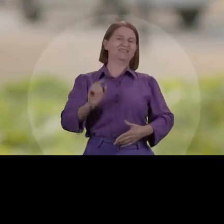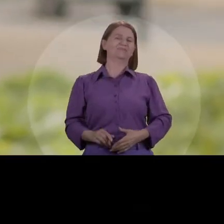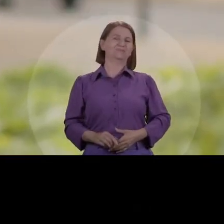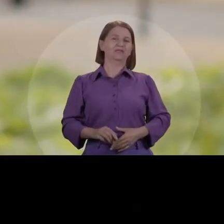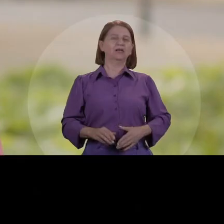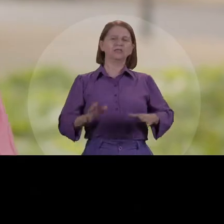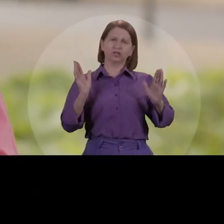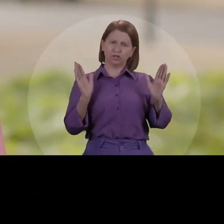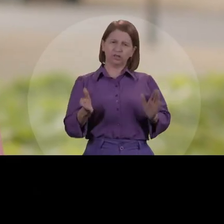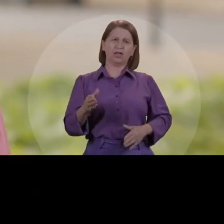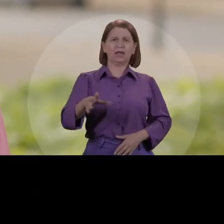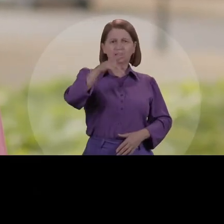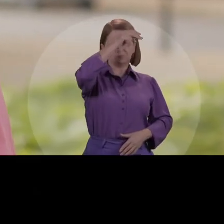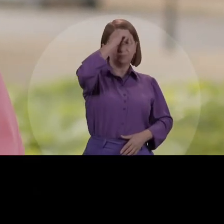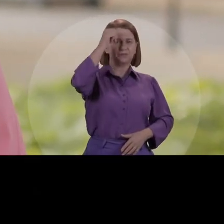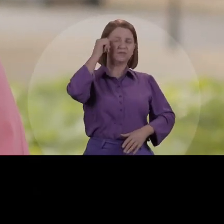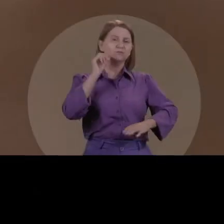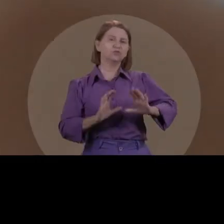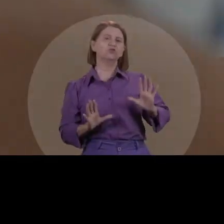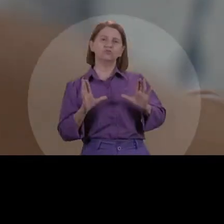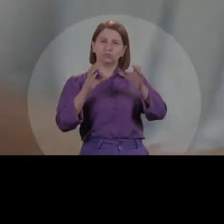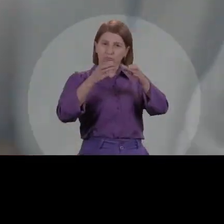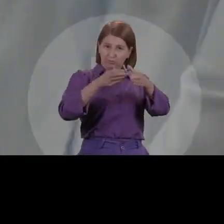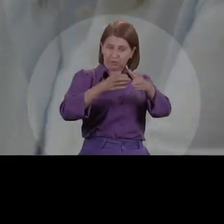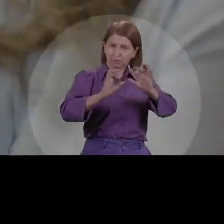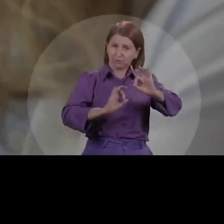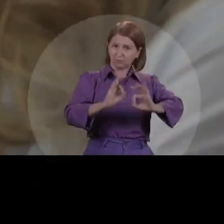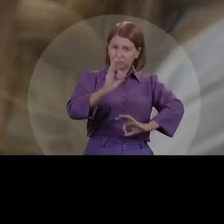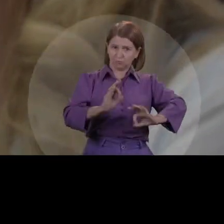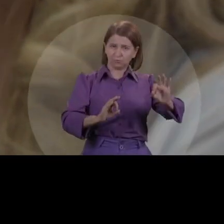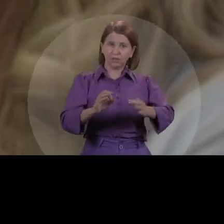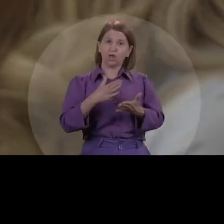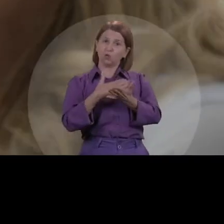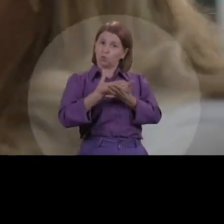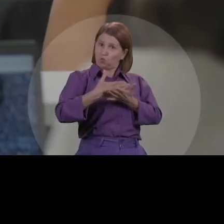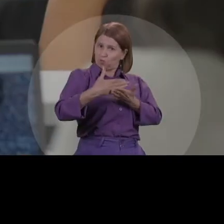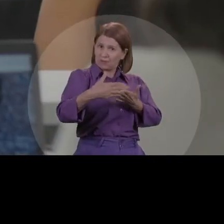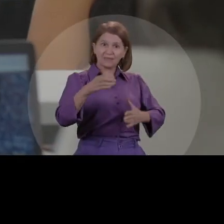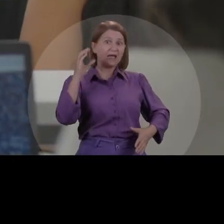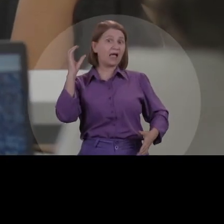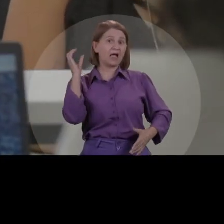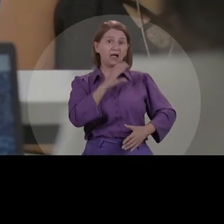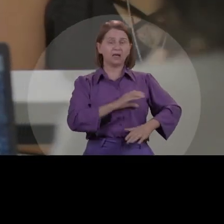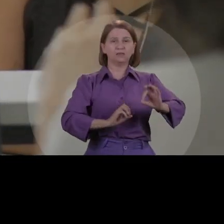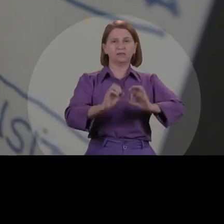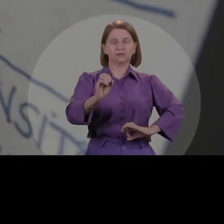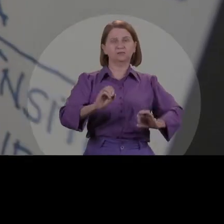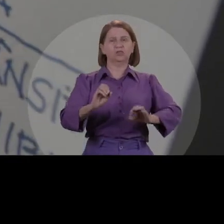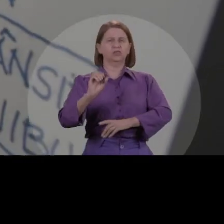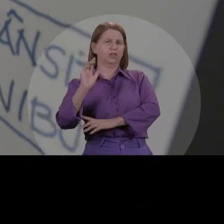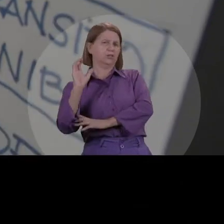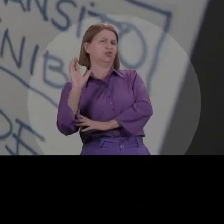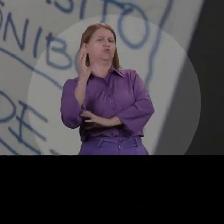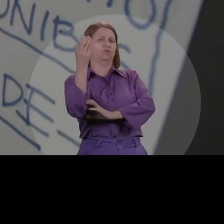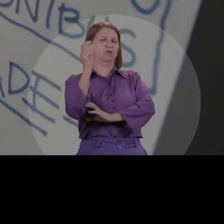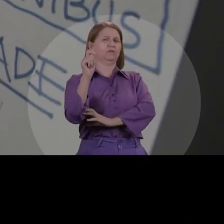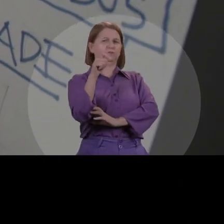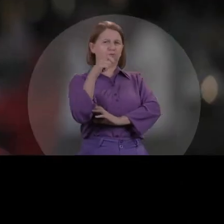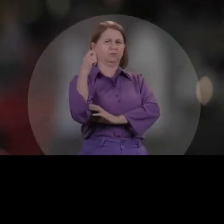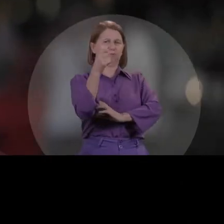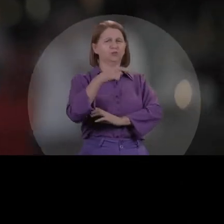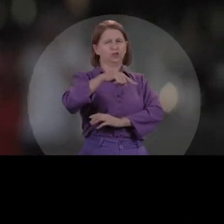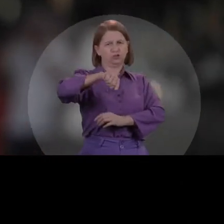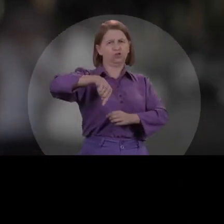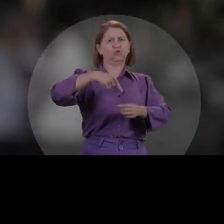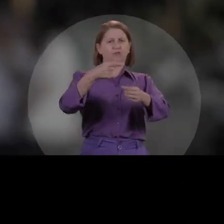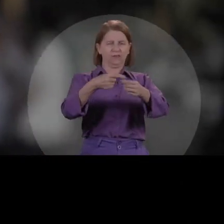Eleita prefeita, vou montar a equipe de transição para começarmos de imediato a resolver os graves problemas da nossa cidade.